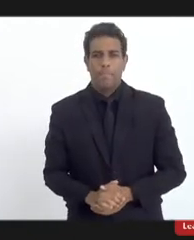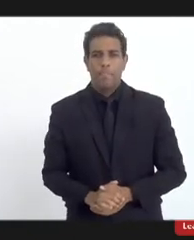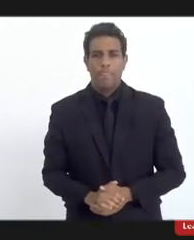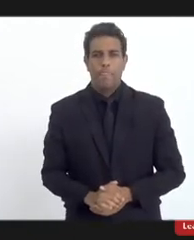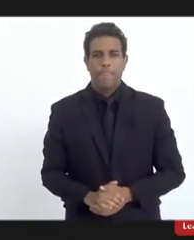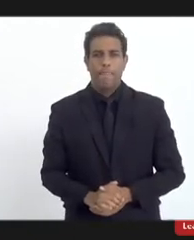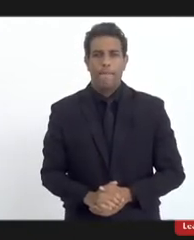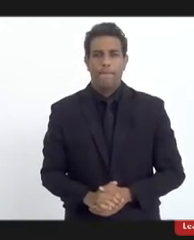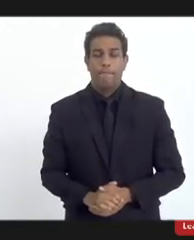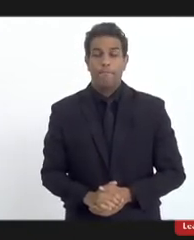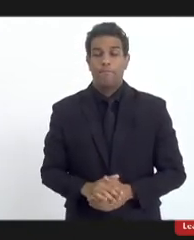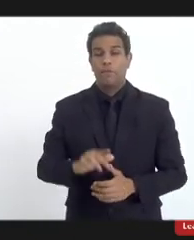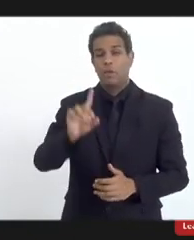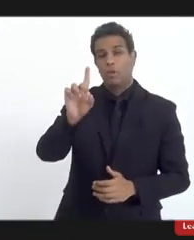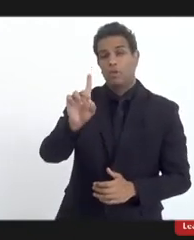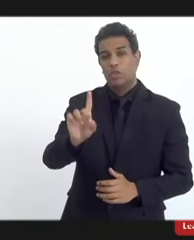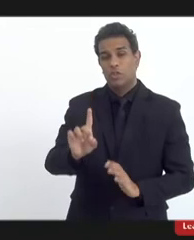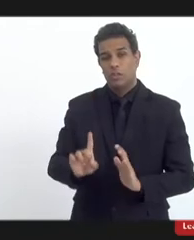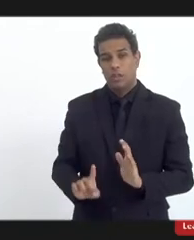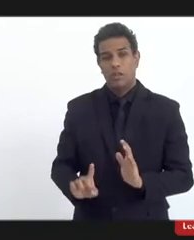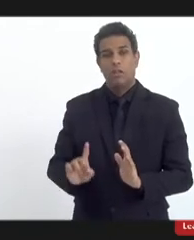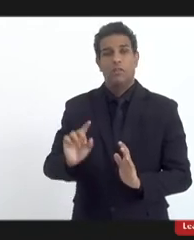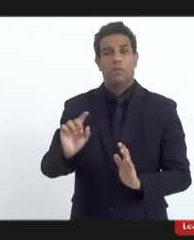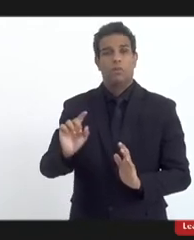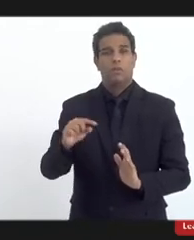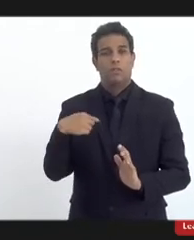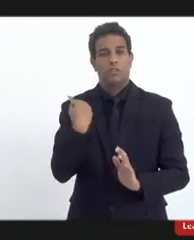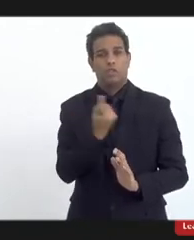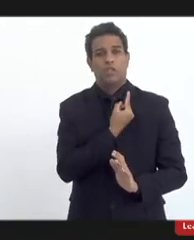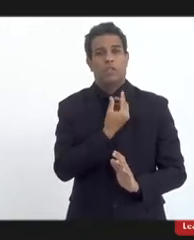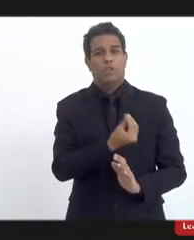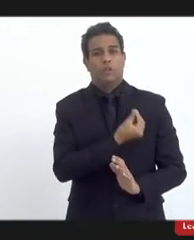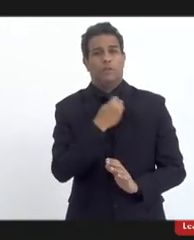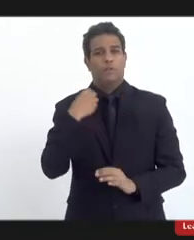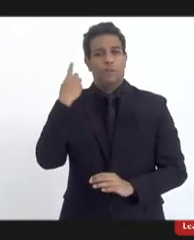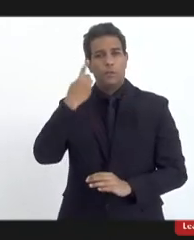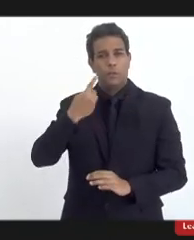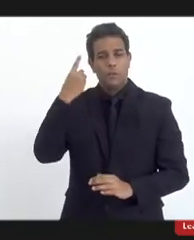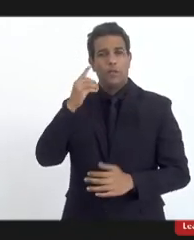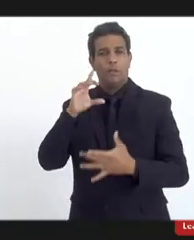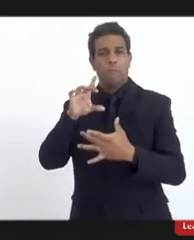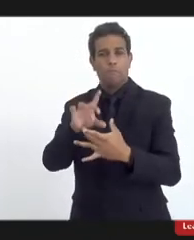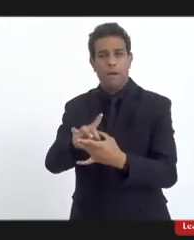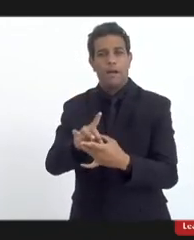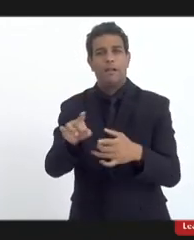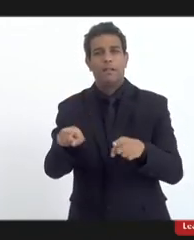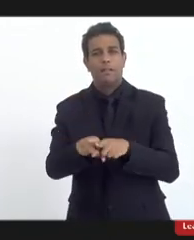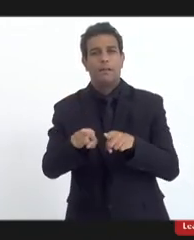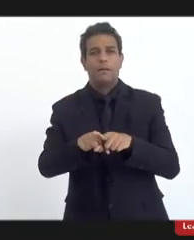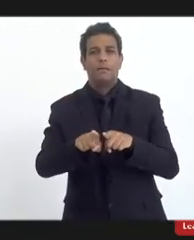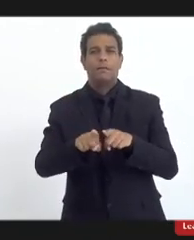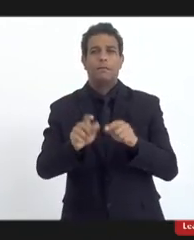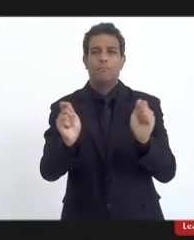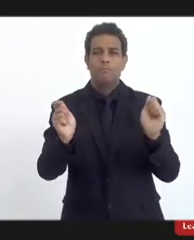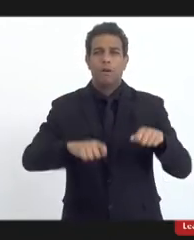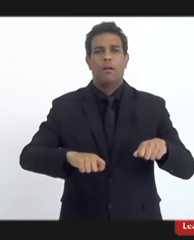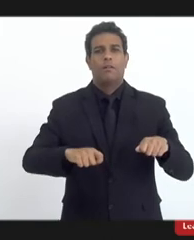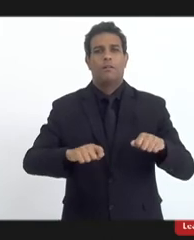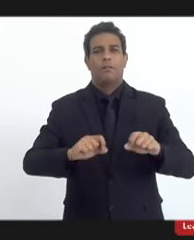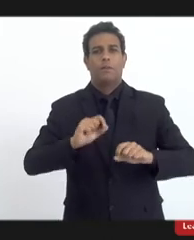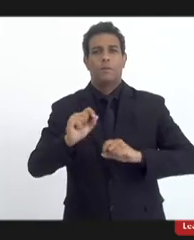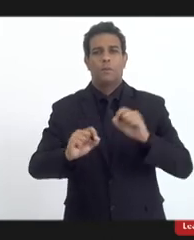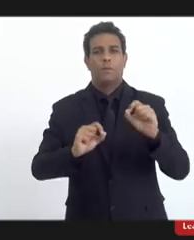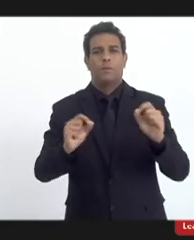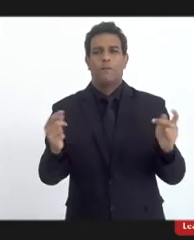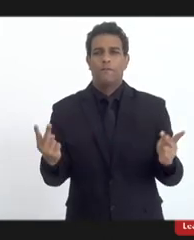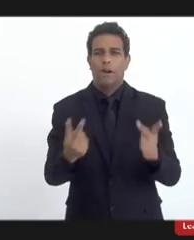o direito tem um papel a desempenhar aí tem mas é o ingresso no sistema de